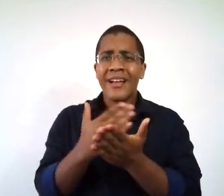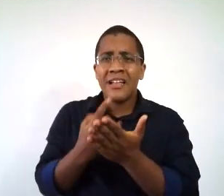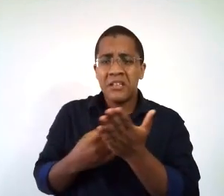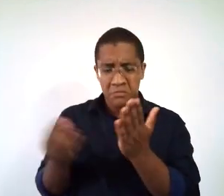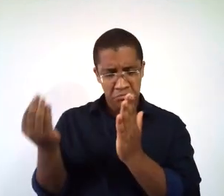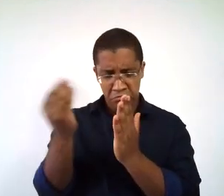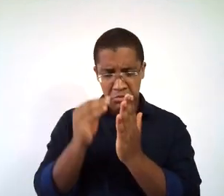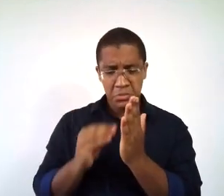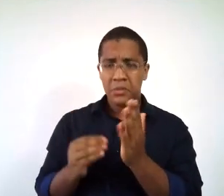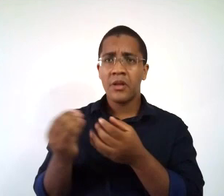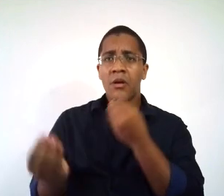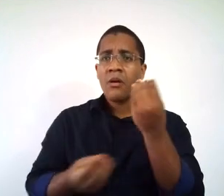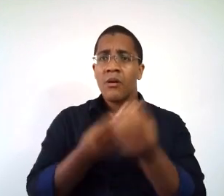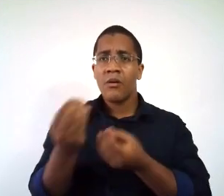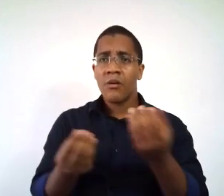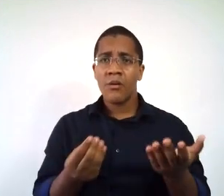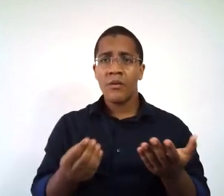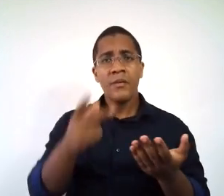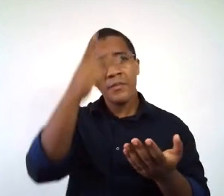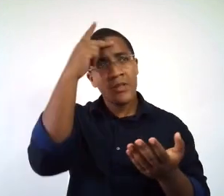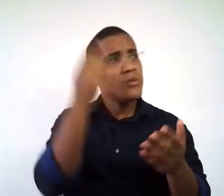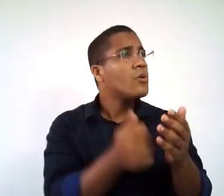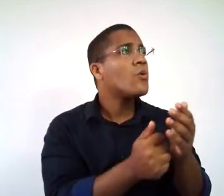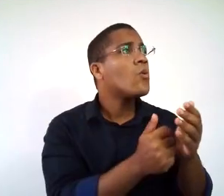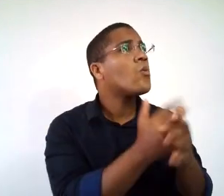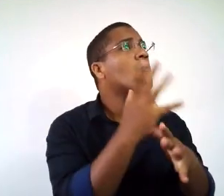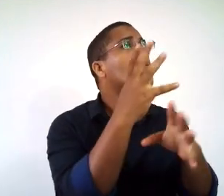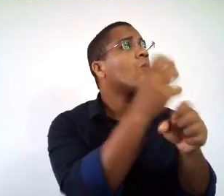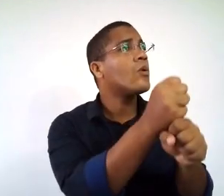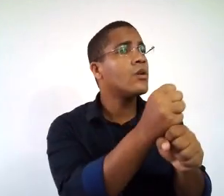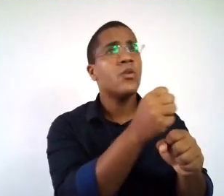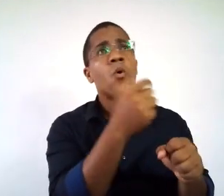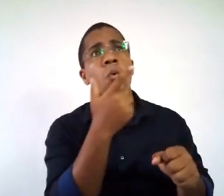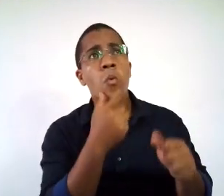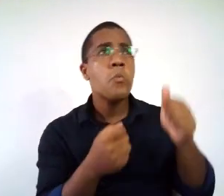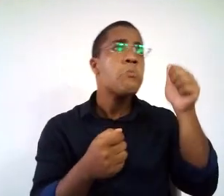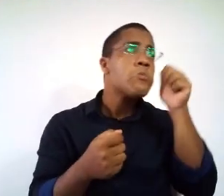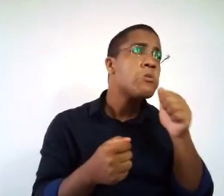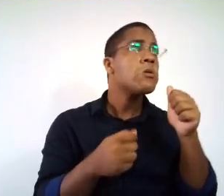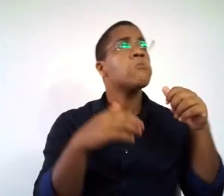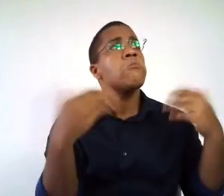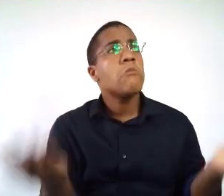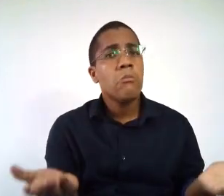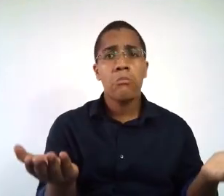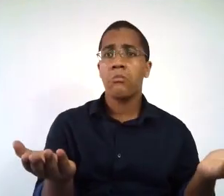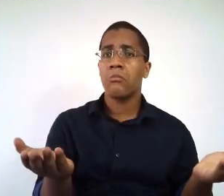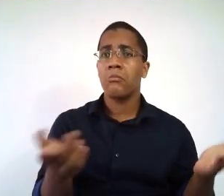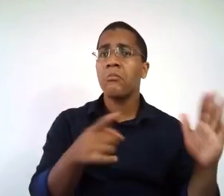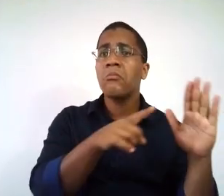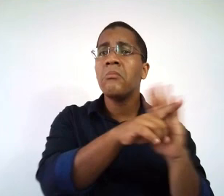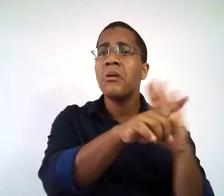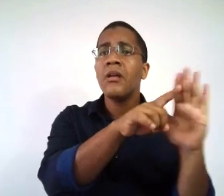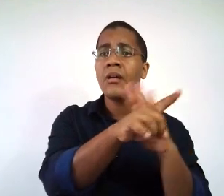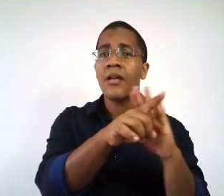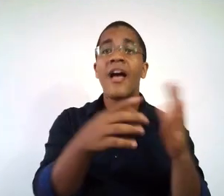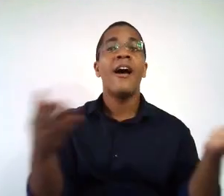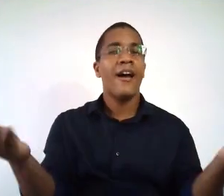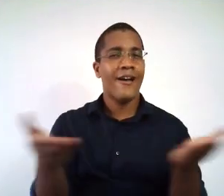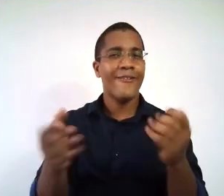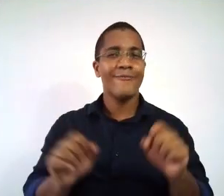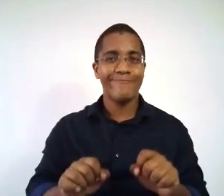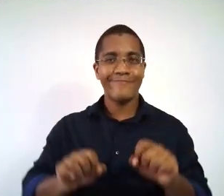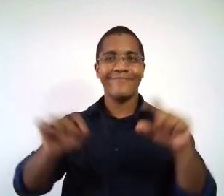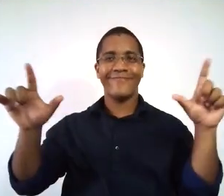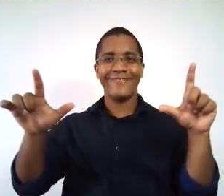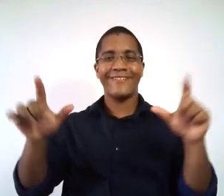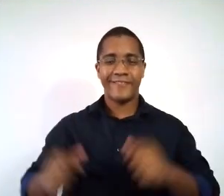respostas, mas como eu vou organizar isso no caderno? Como é que eu vou dizer a quantidade? Como é que eu vou dizer se foi menino, se foi